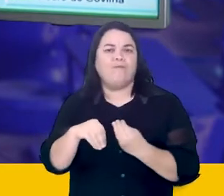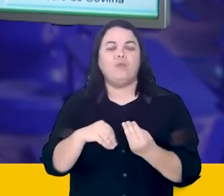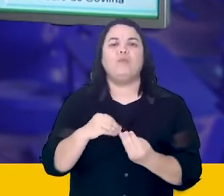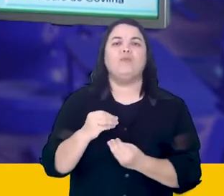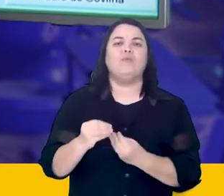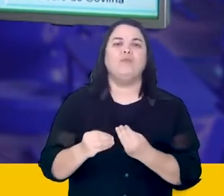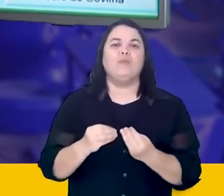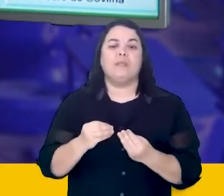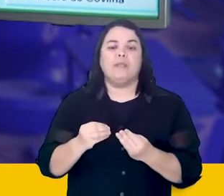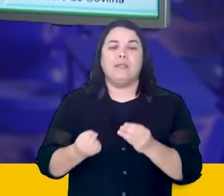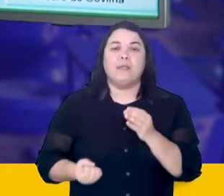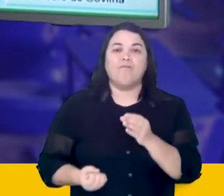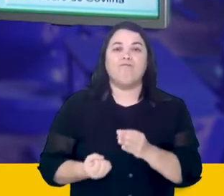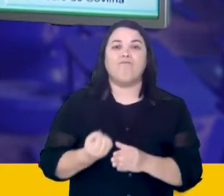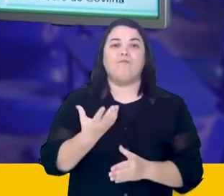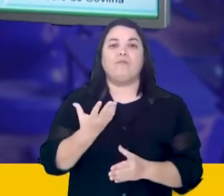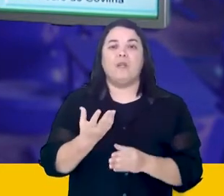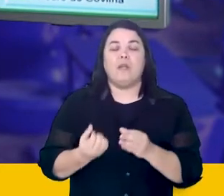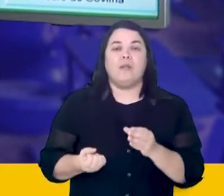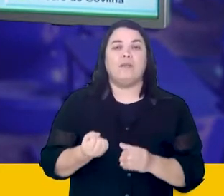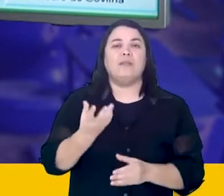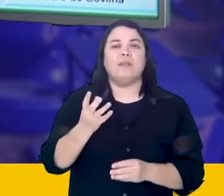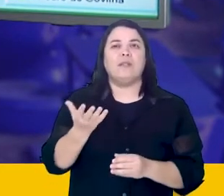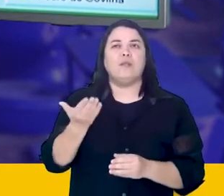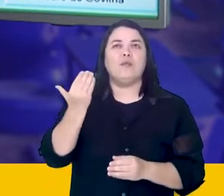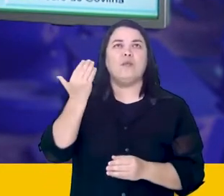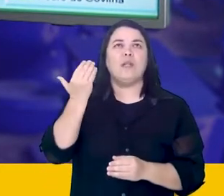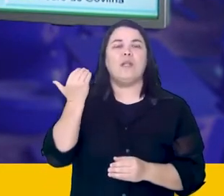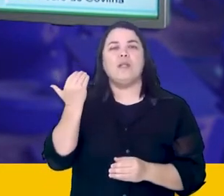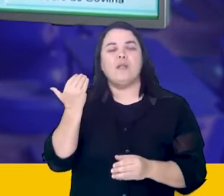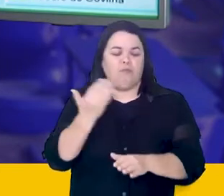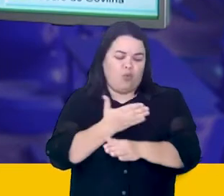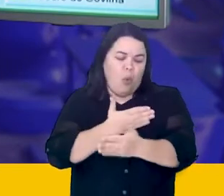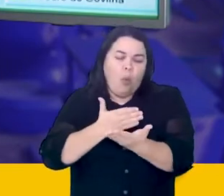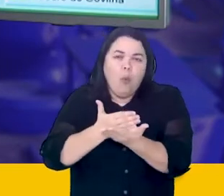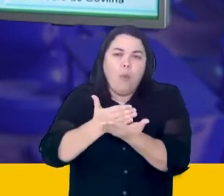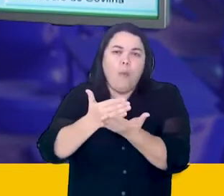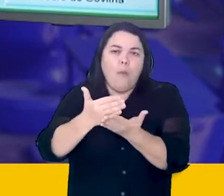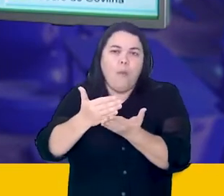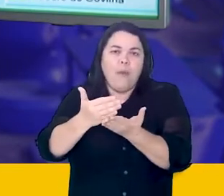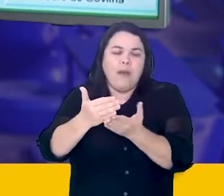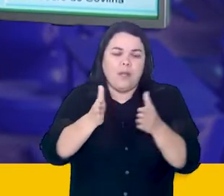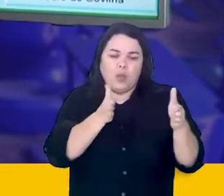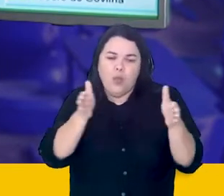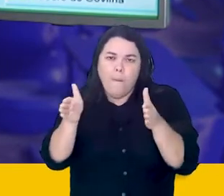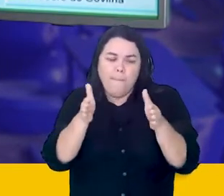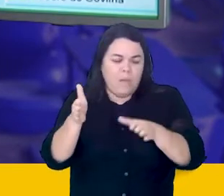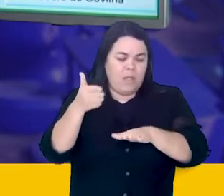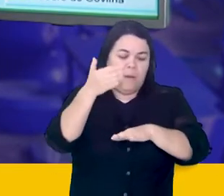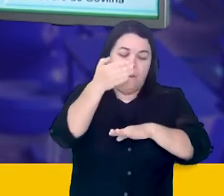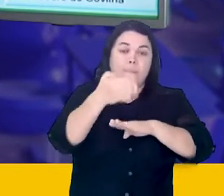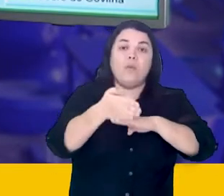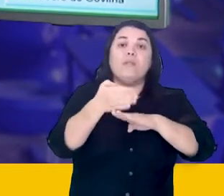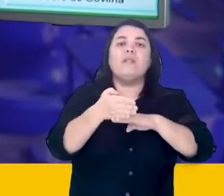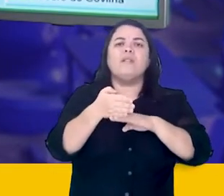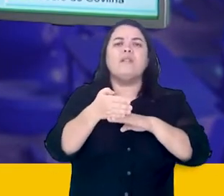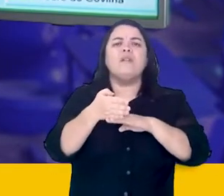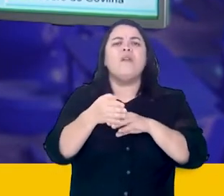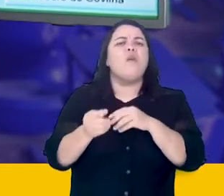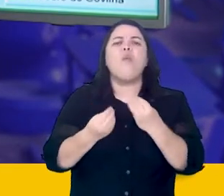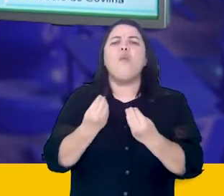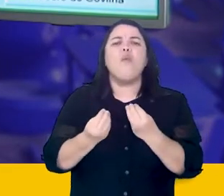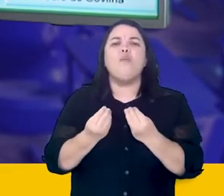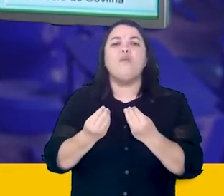incisivo no início ali da Idade Moderna dá-se a partir das grandes navegações